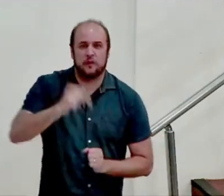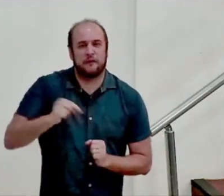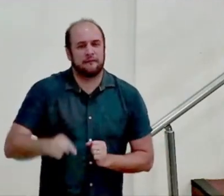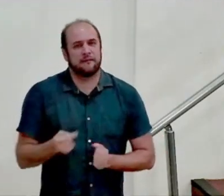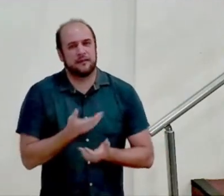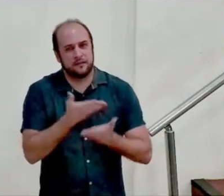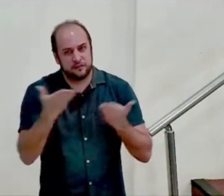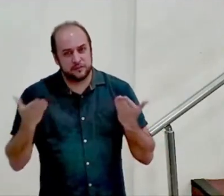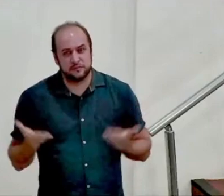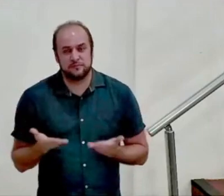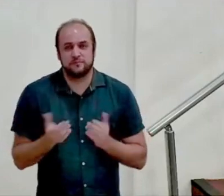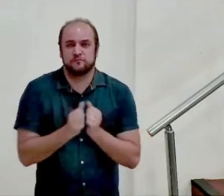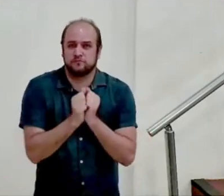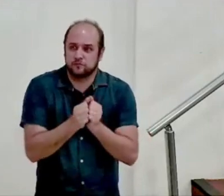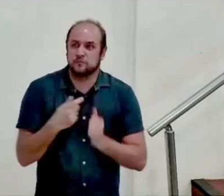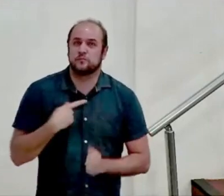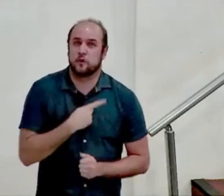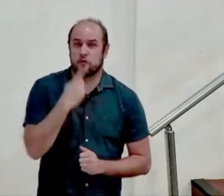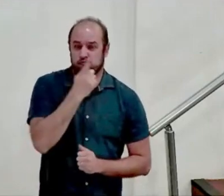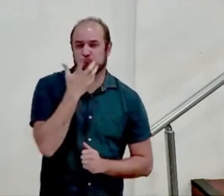irmãos e com esse homem de Deus.